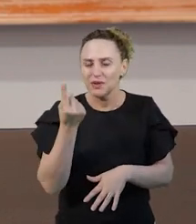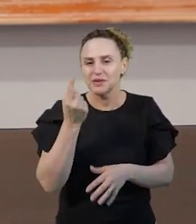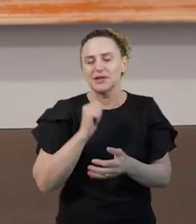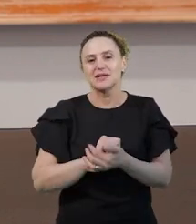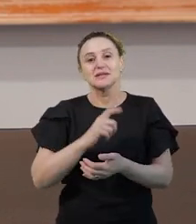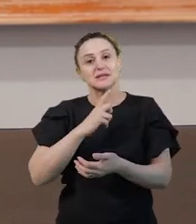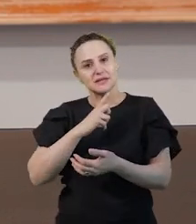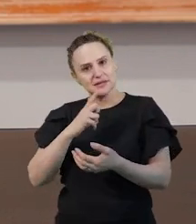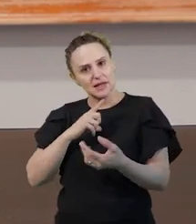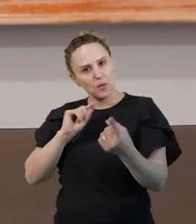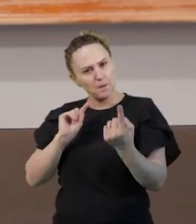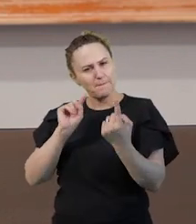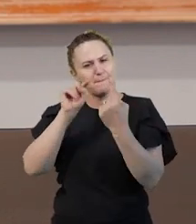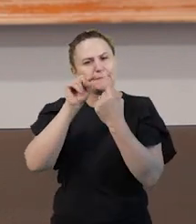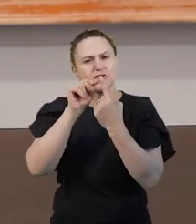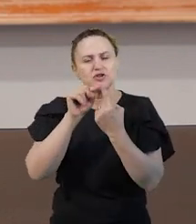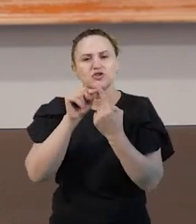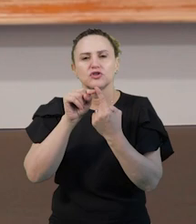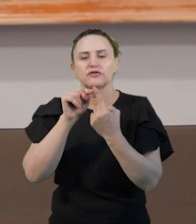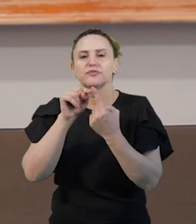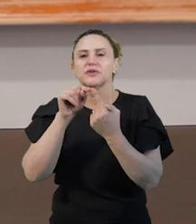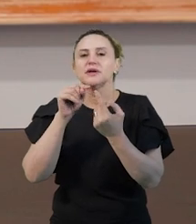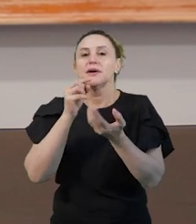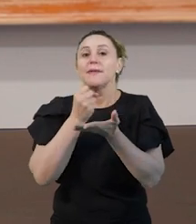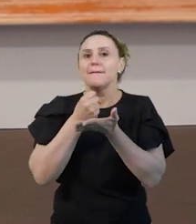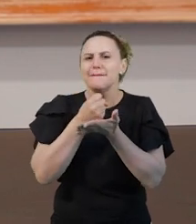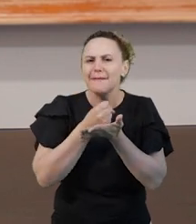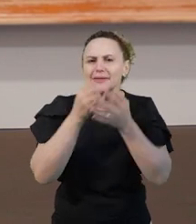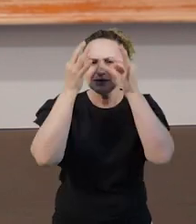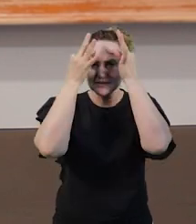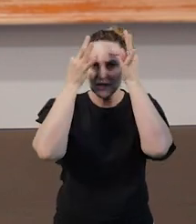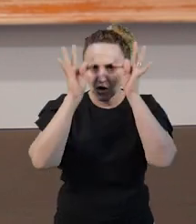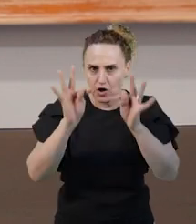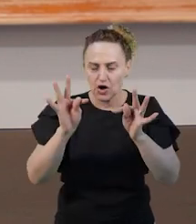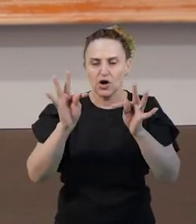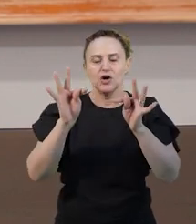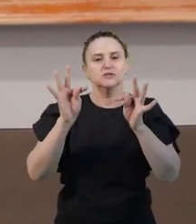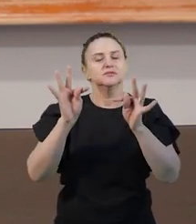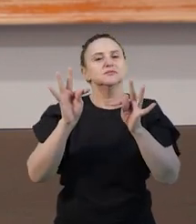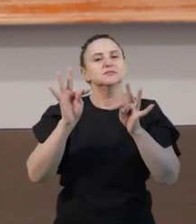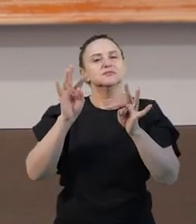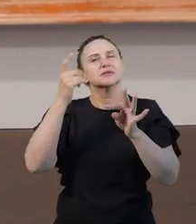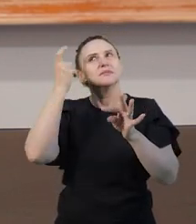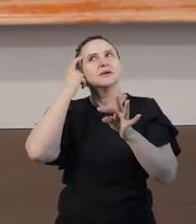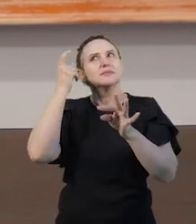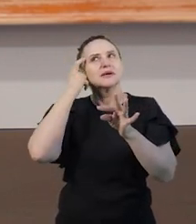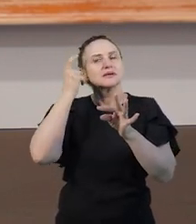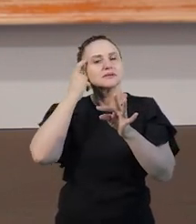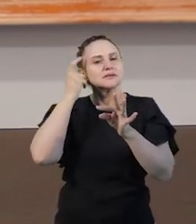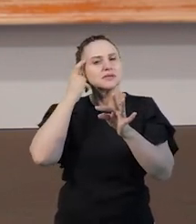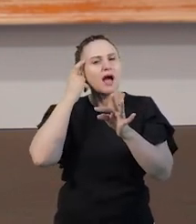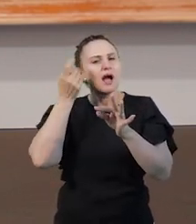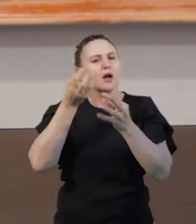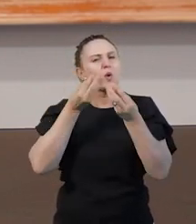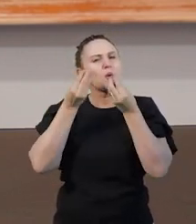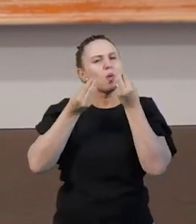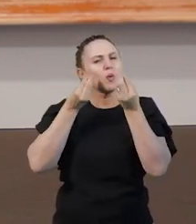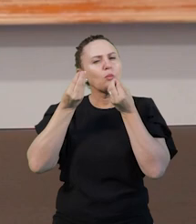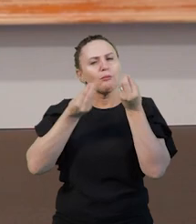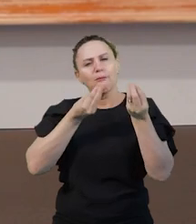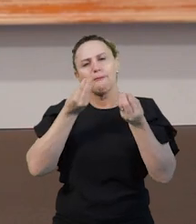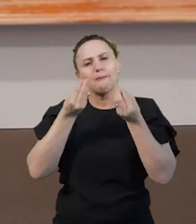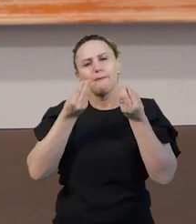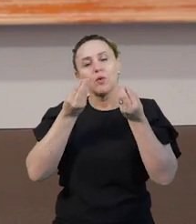objetivo estar dando uma base teórico-epistemológica para nós pensarmos as questões